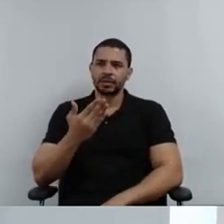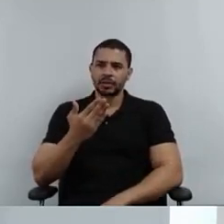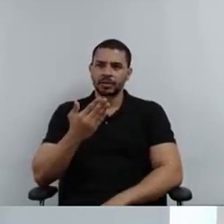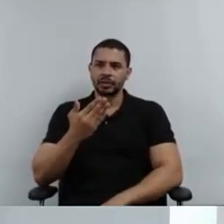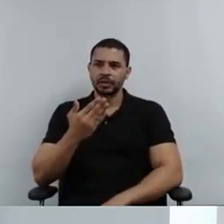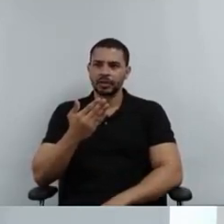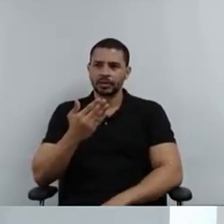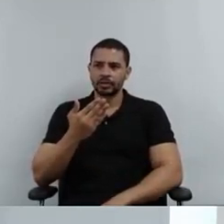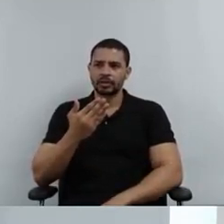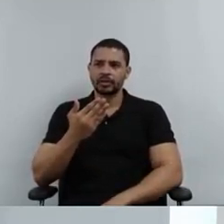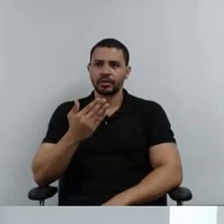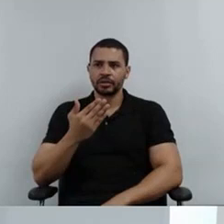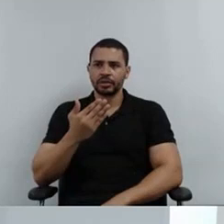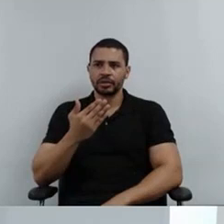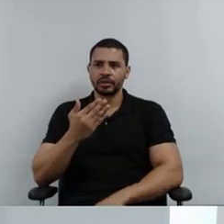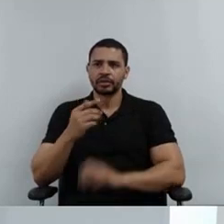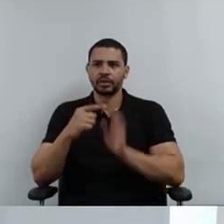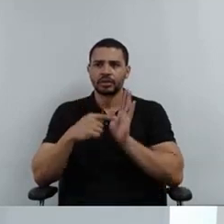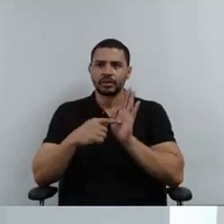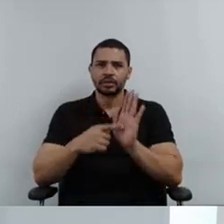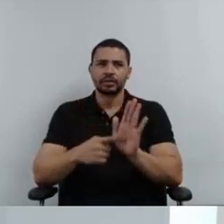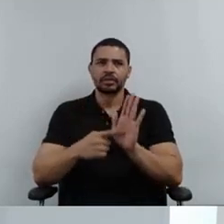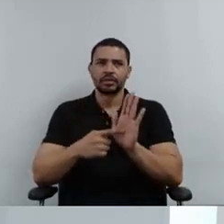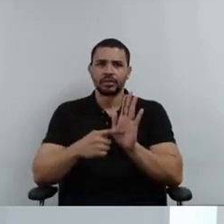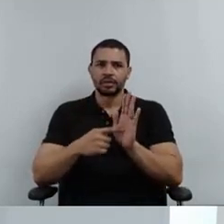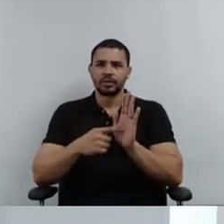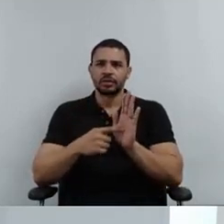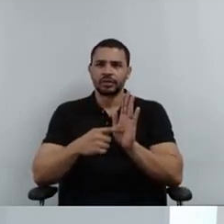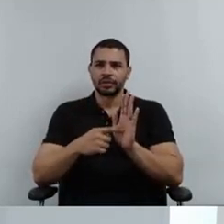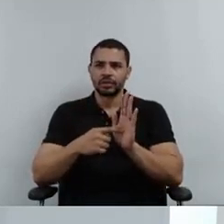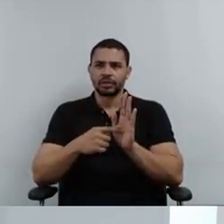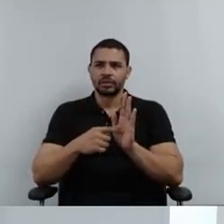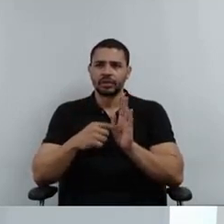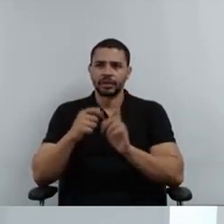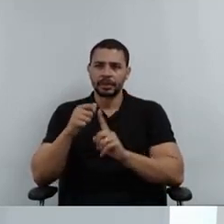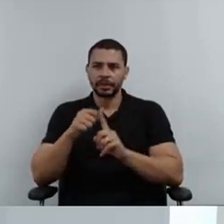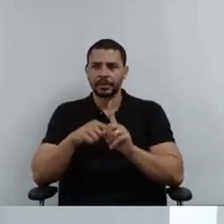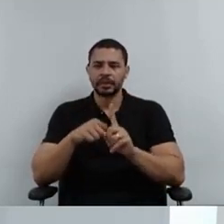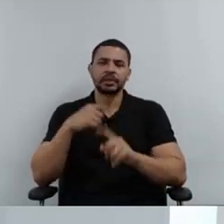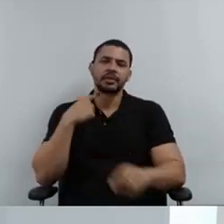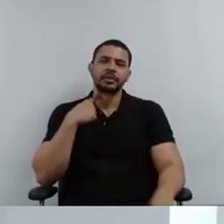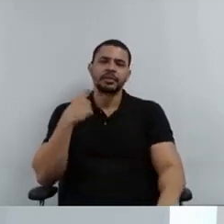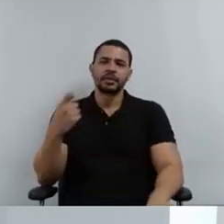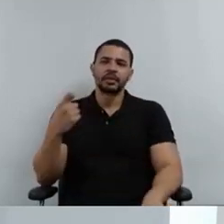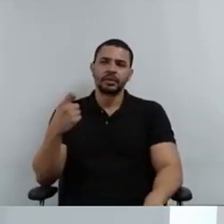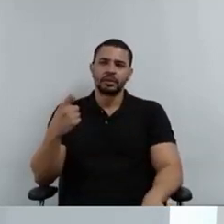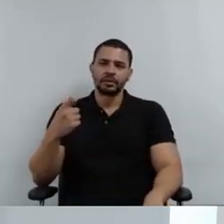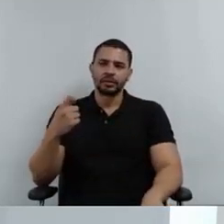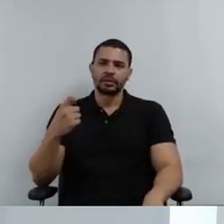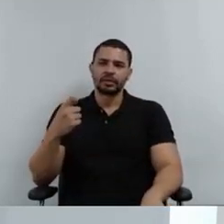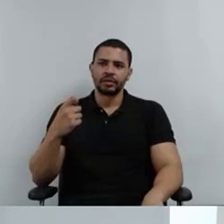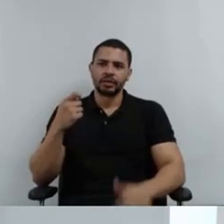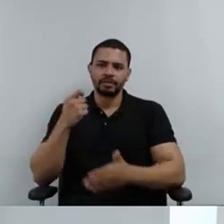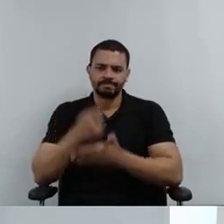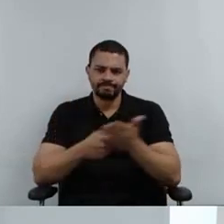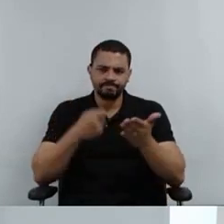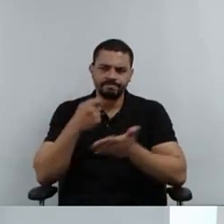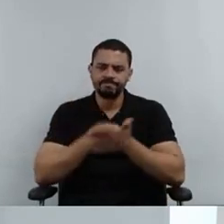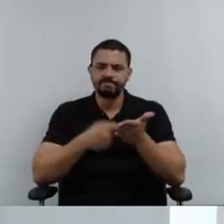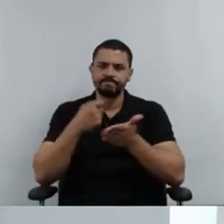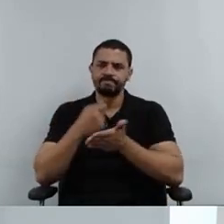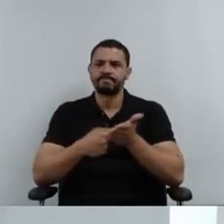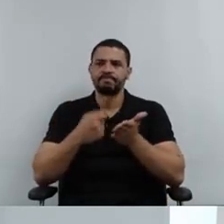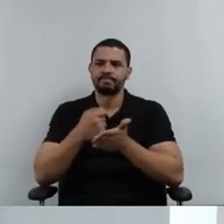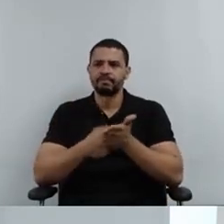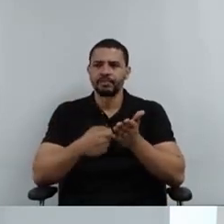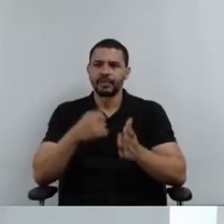em maio, novamente, o terceiro Fórum de Ações Afirmativas de Combate ao Abuso Sexual. Fizemos o